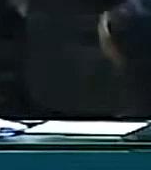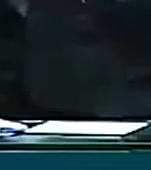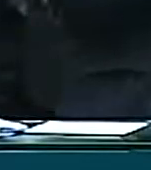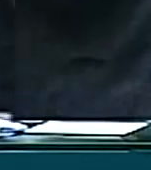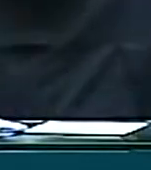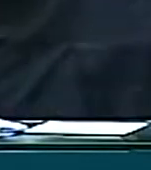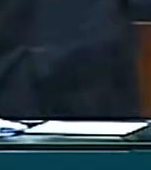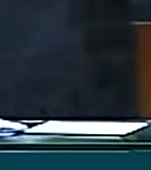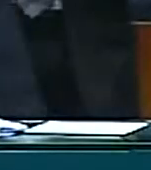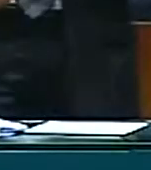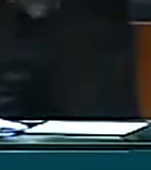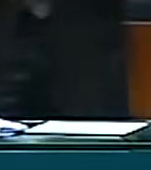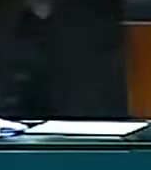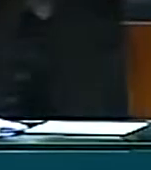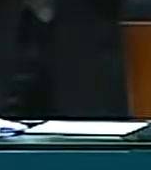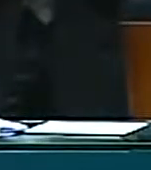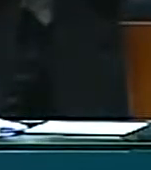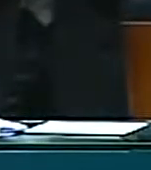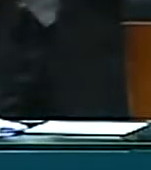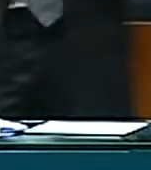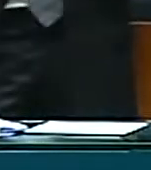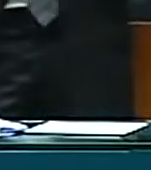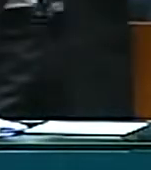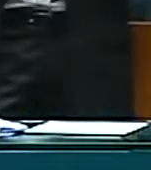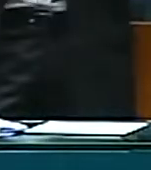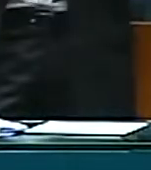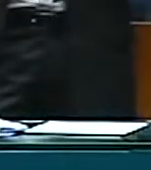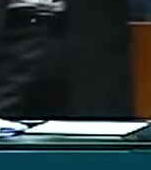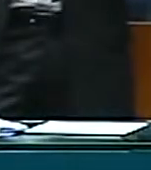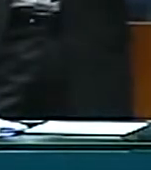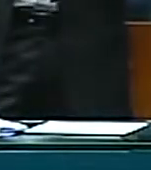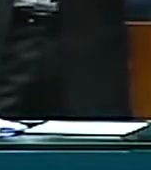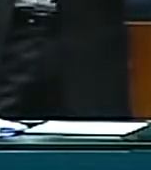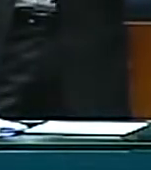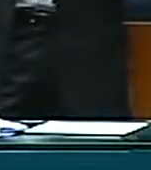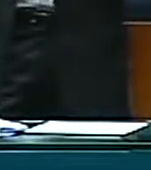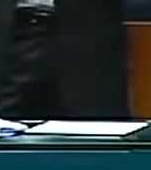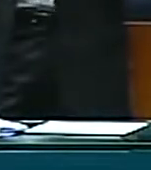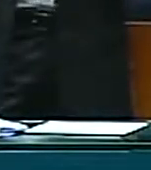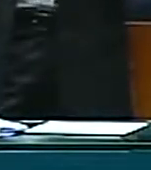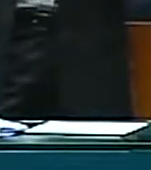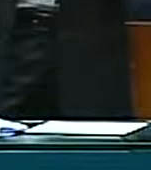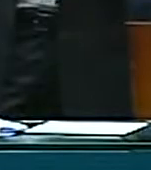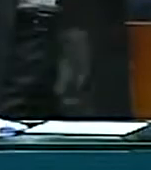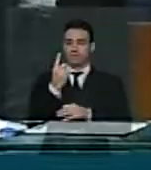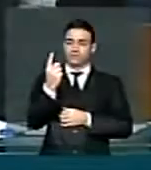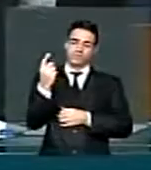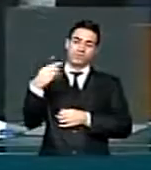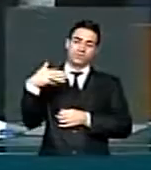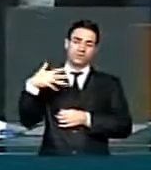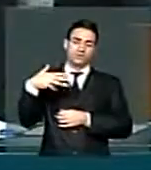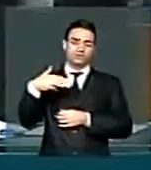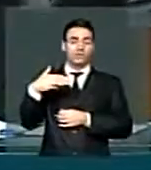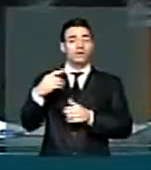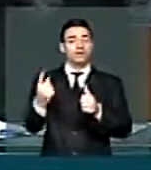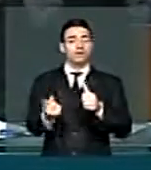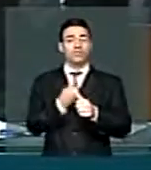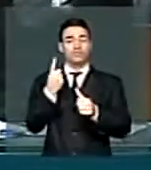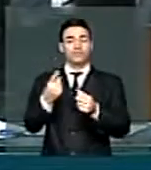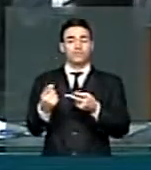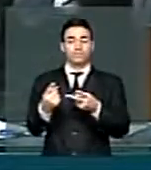Na parte de pronunciamento dado como lido, convido o primeiro